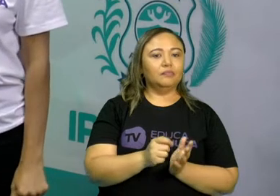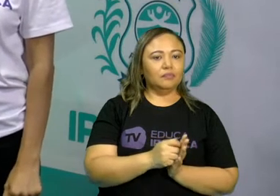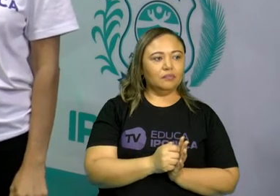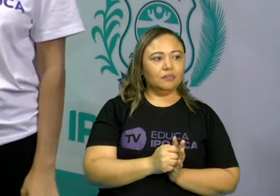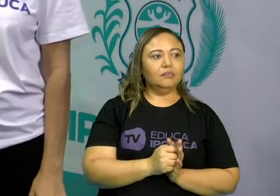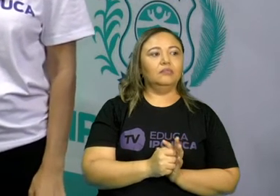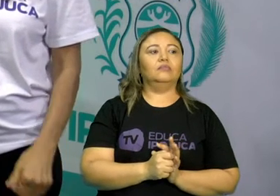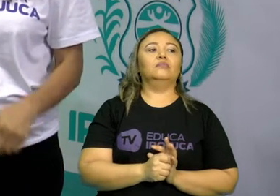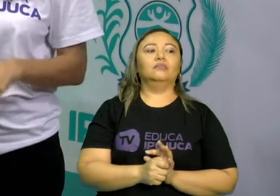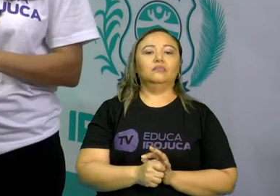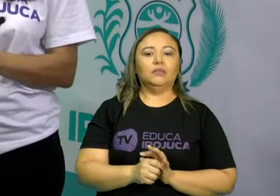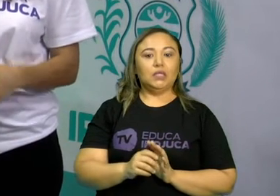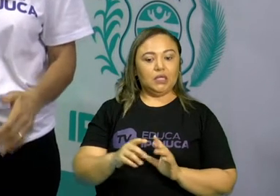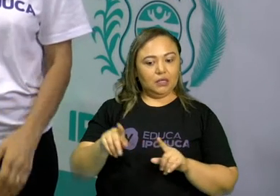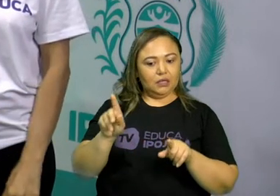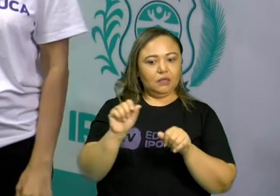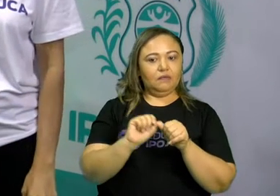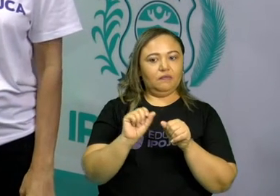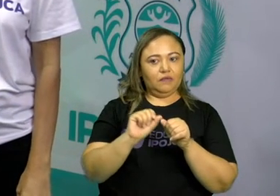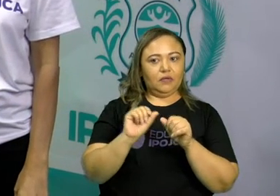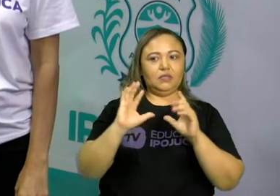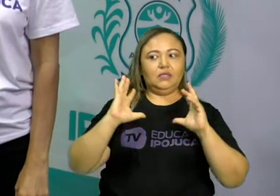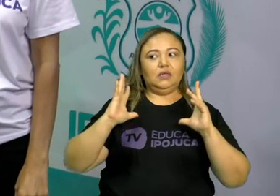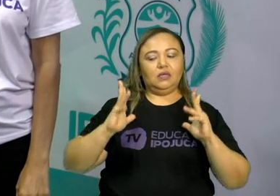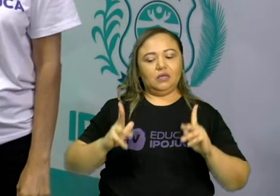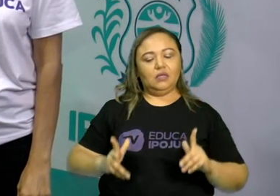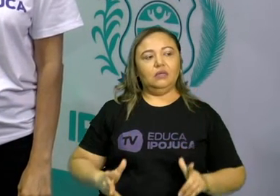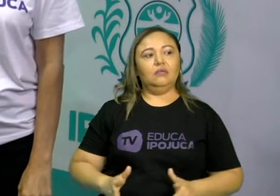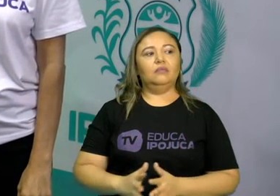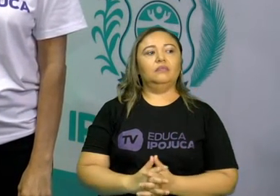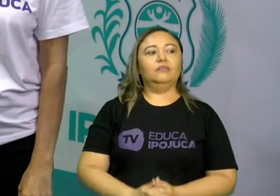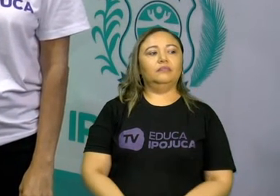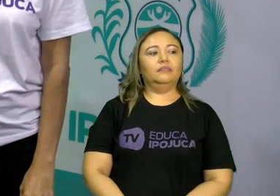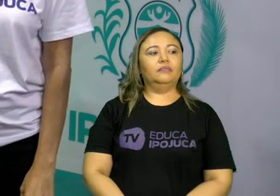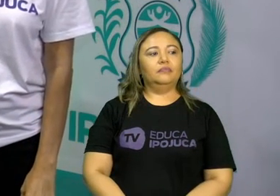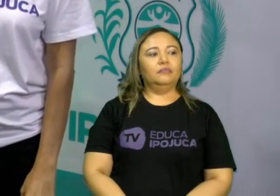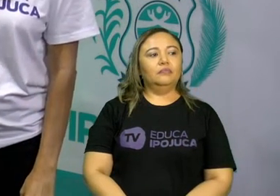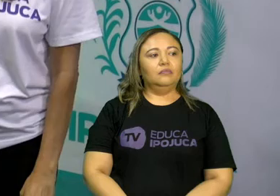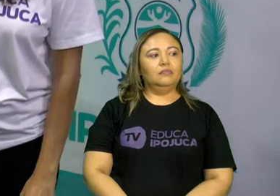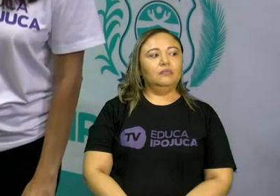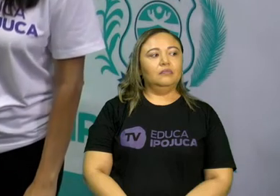a higiene bucal, que é necessária para nossas vidas, tá certo?